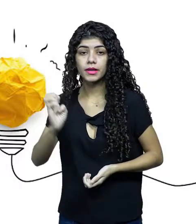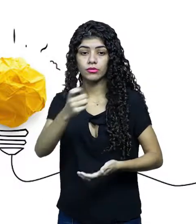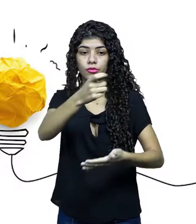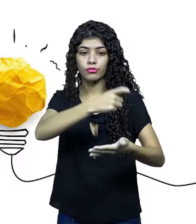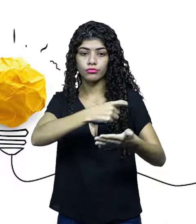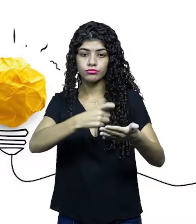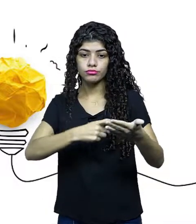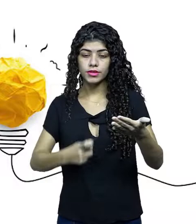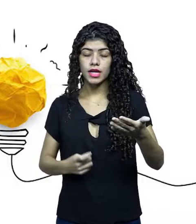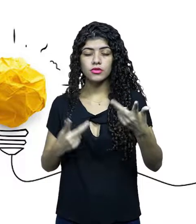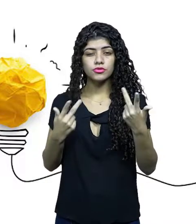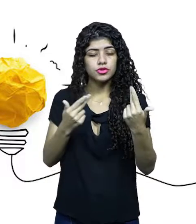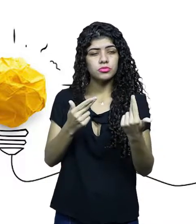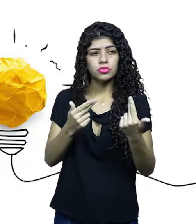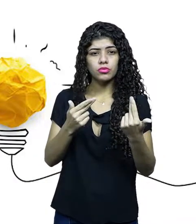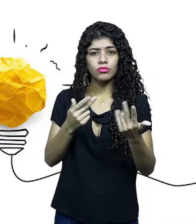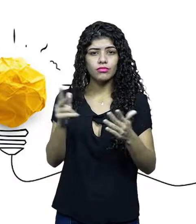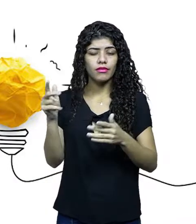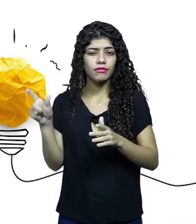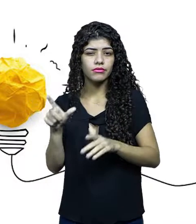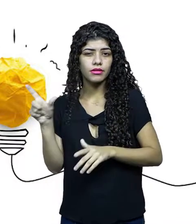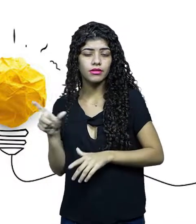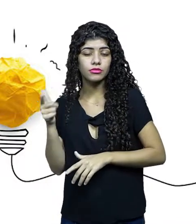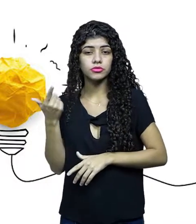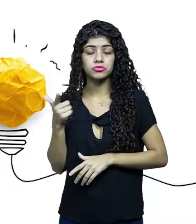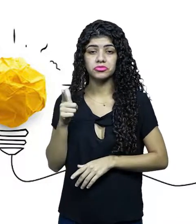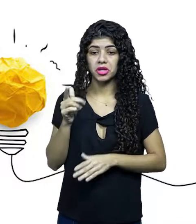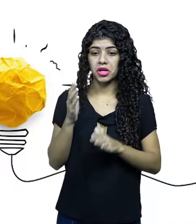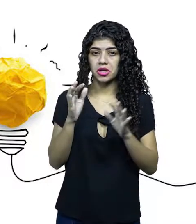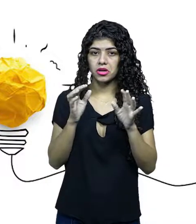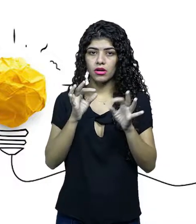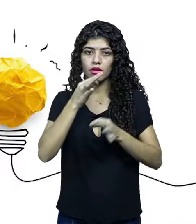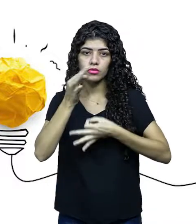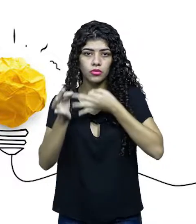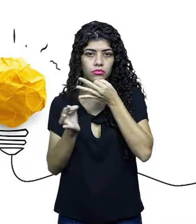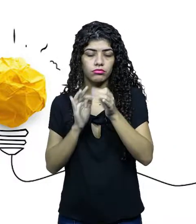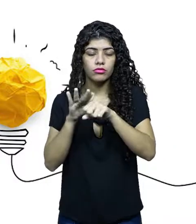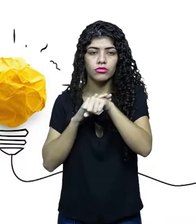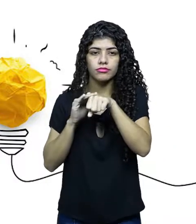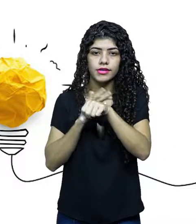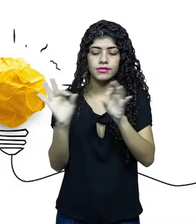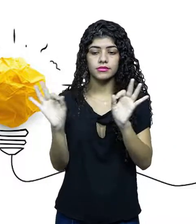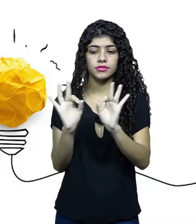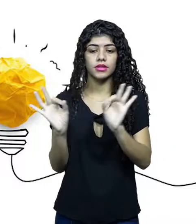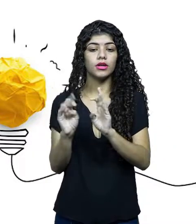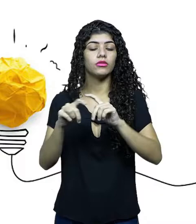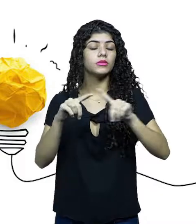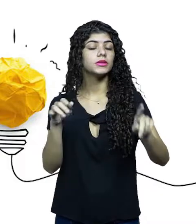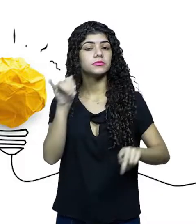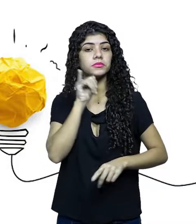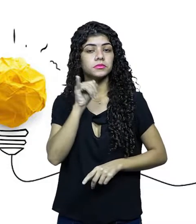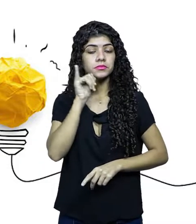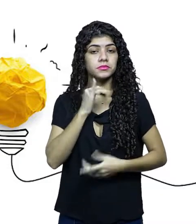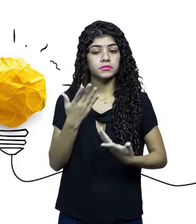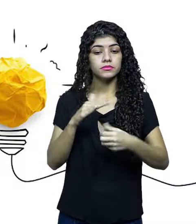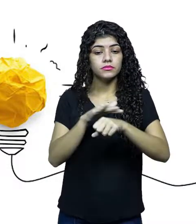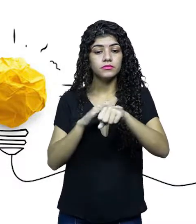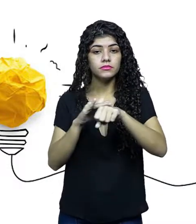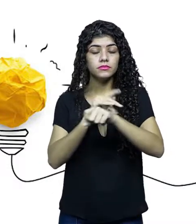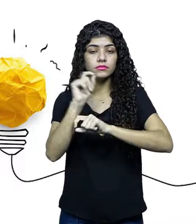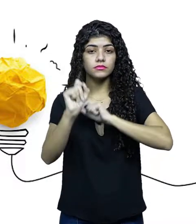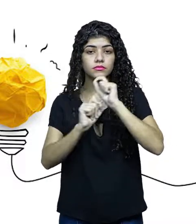um conto literário. Normalmente, não tem diálogos nem divisão de sequências, mas, por exemplo, se os diálogos forem